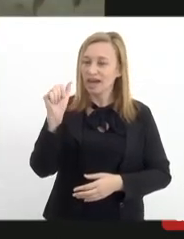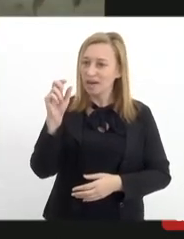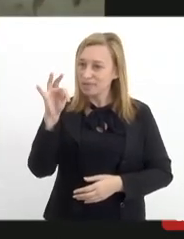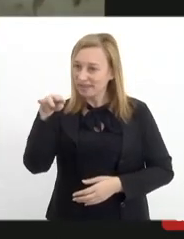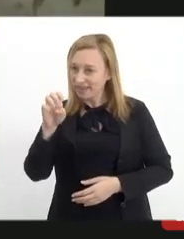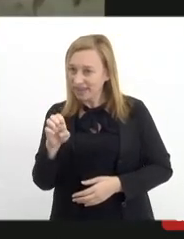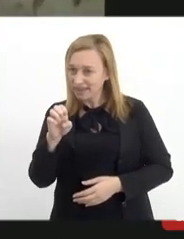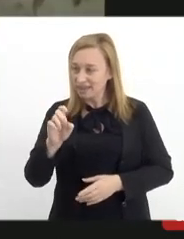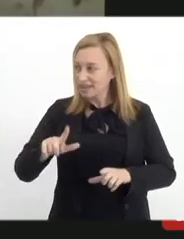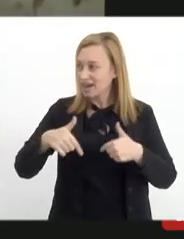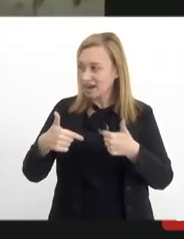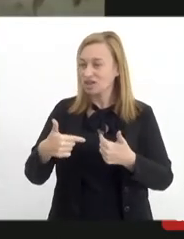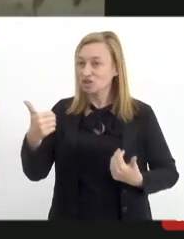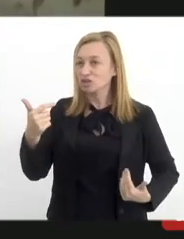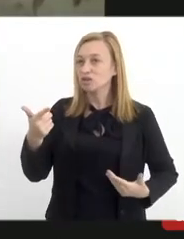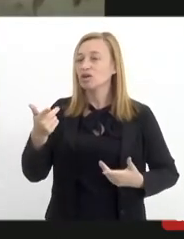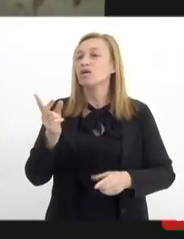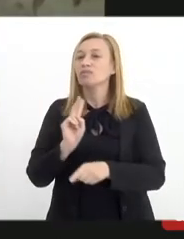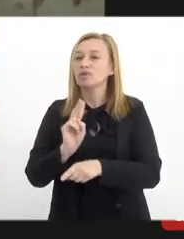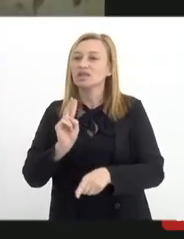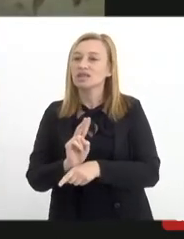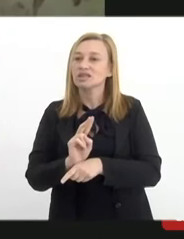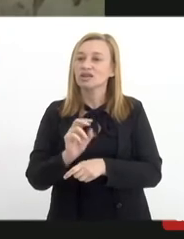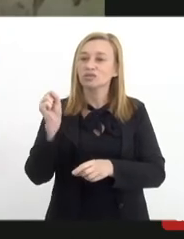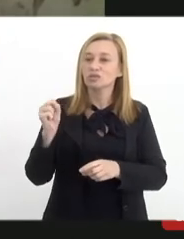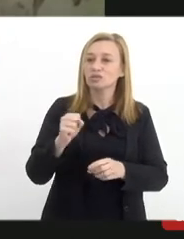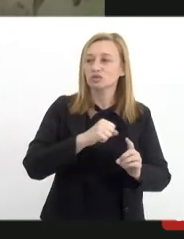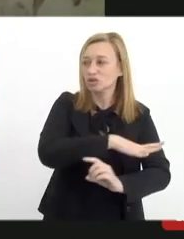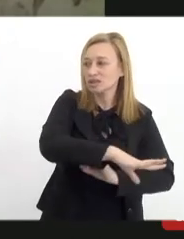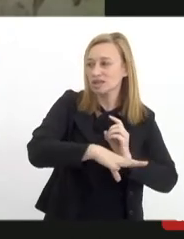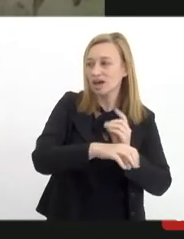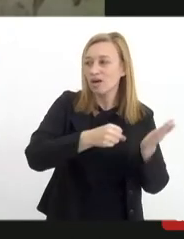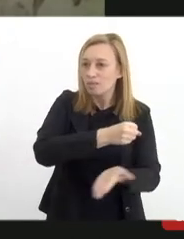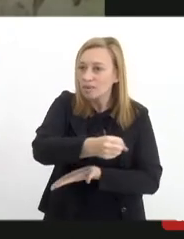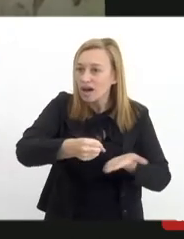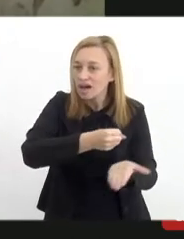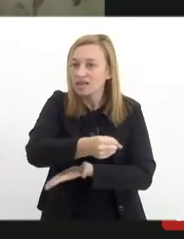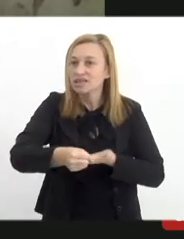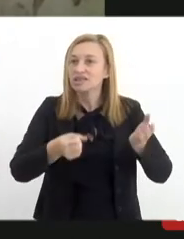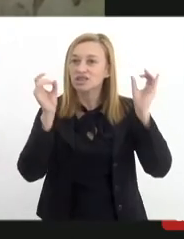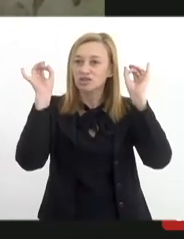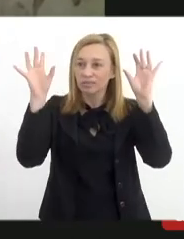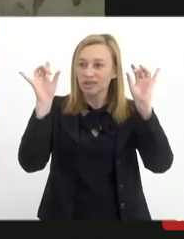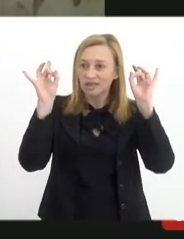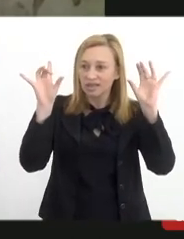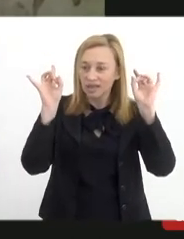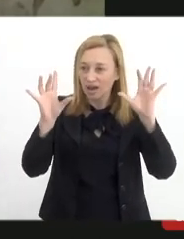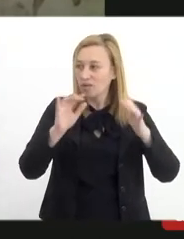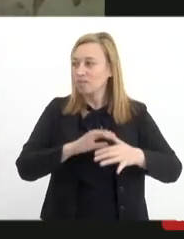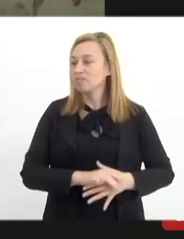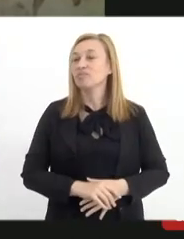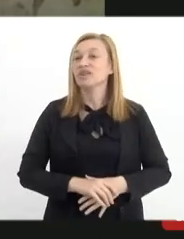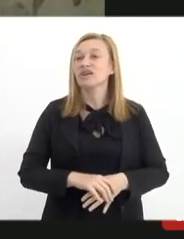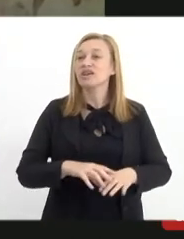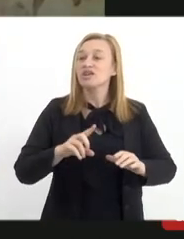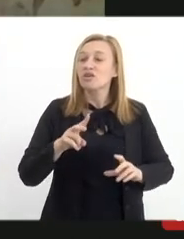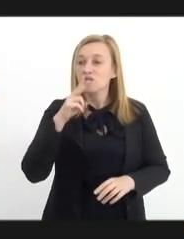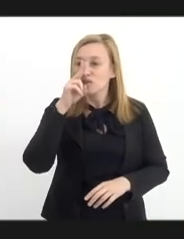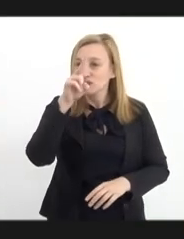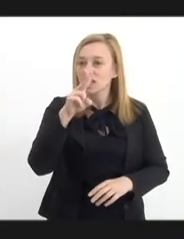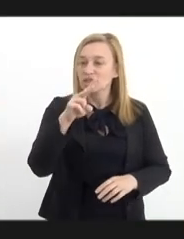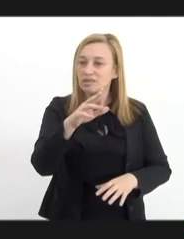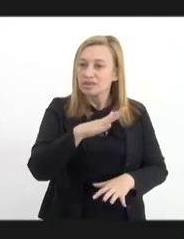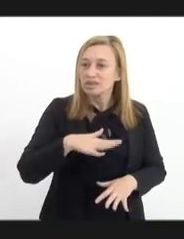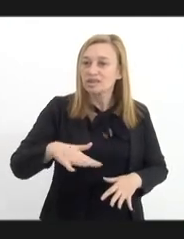diretoria de proteção social básica e especial aqui nessa interlocução, né? Esse fortalecimento da